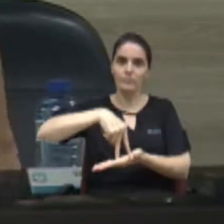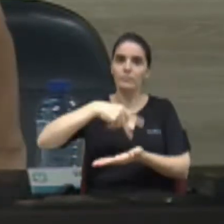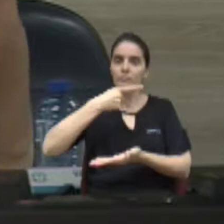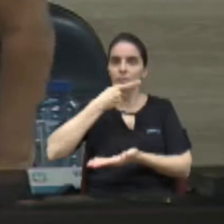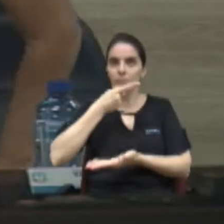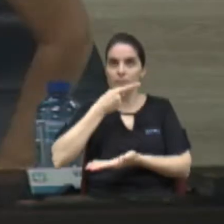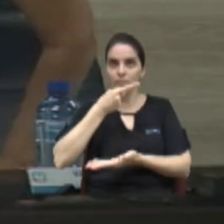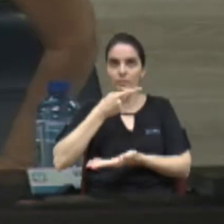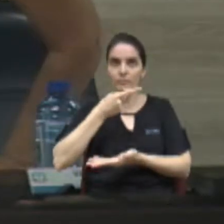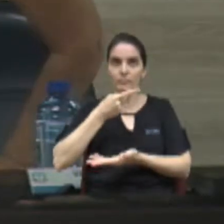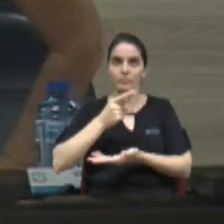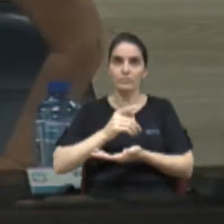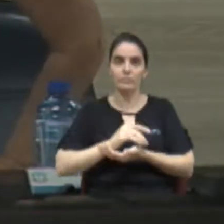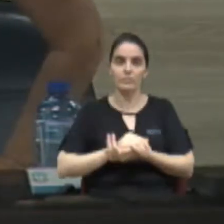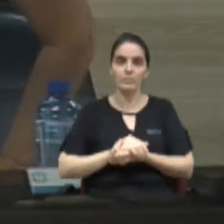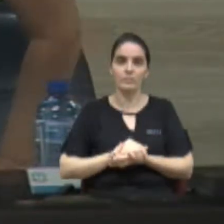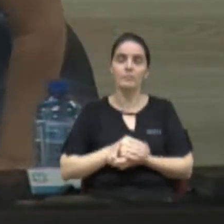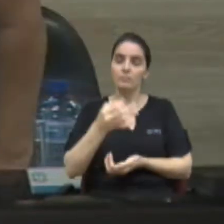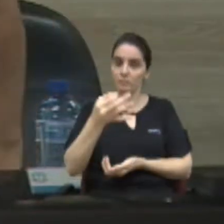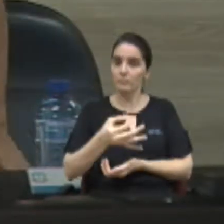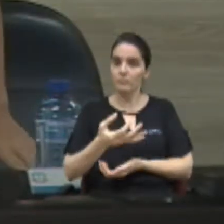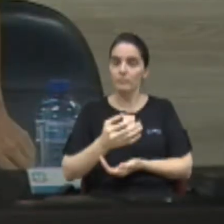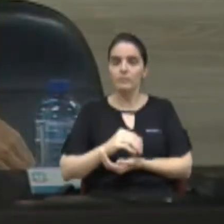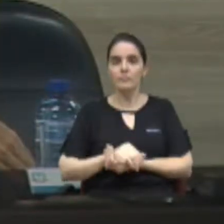que isso está correto.